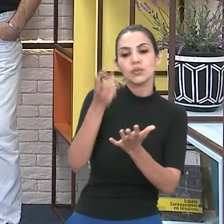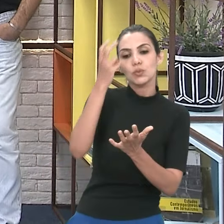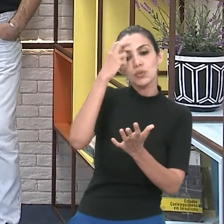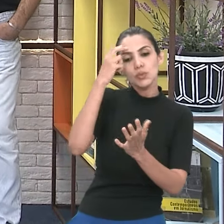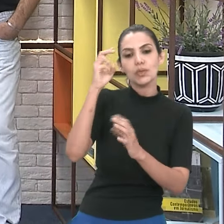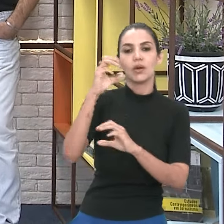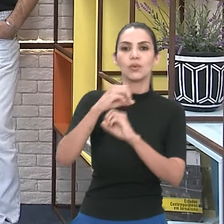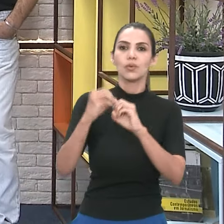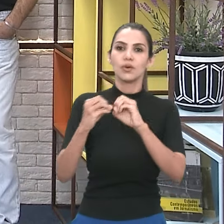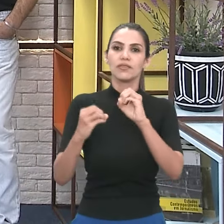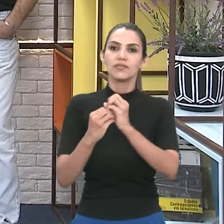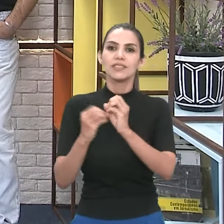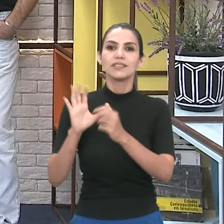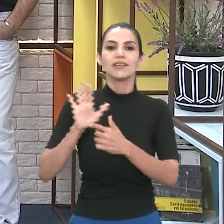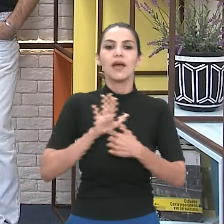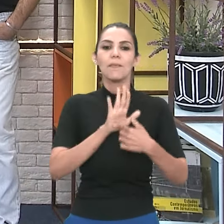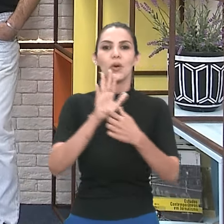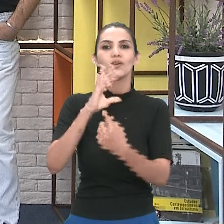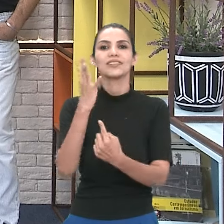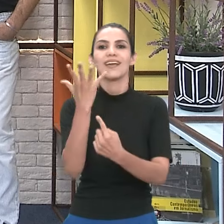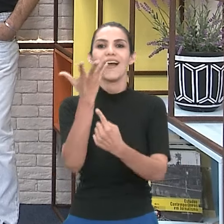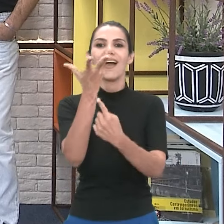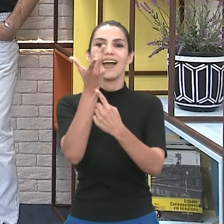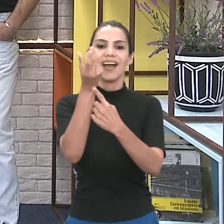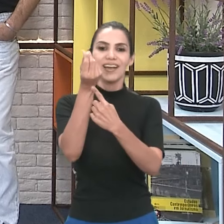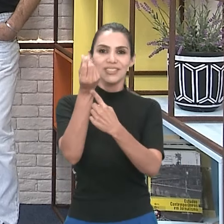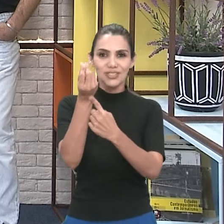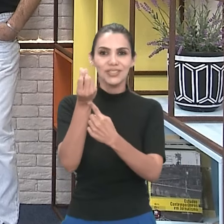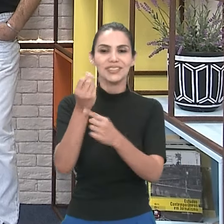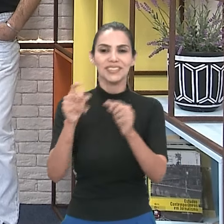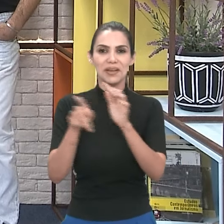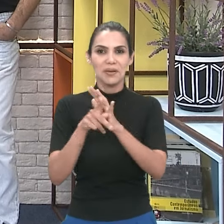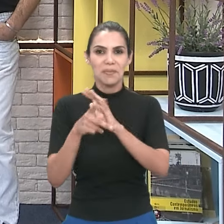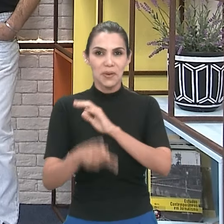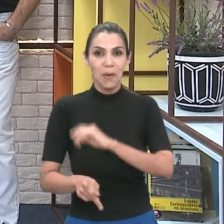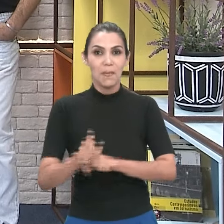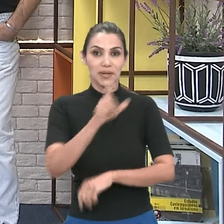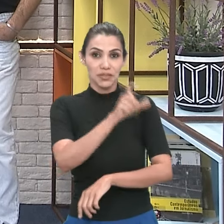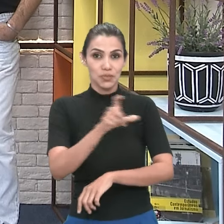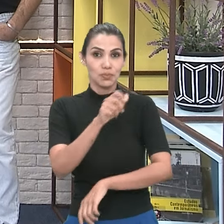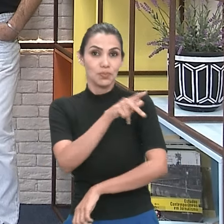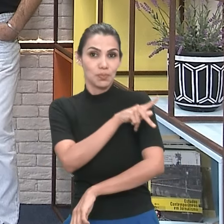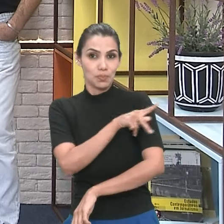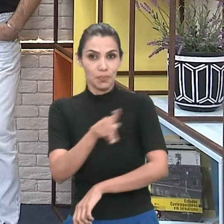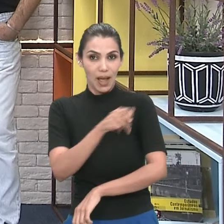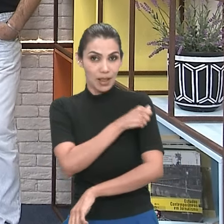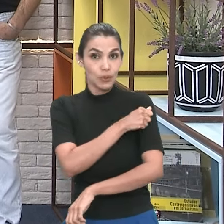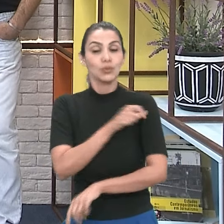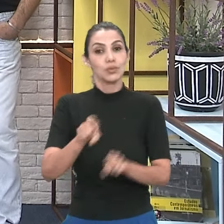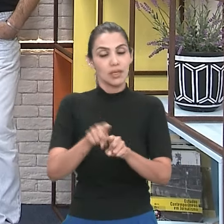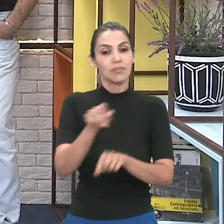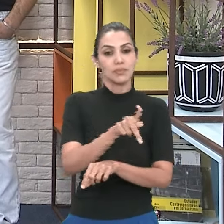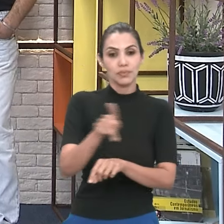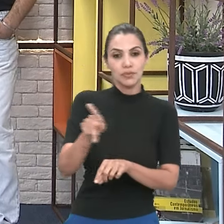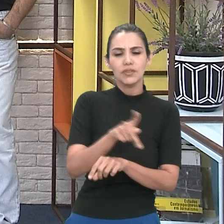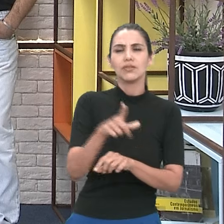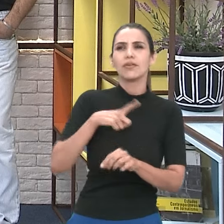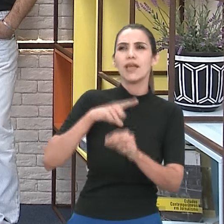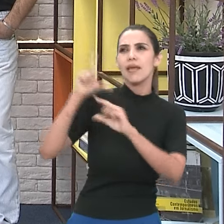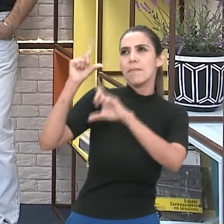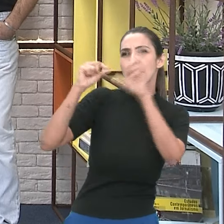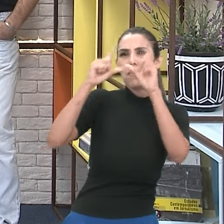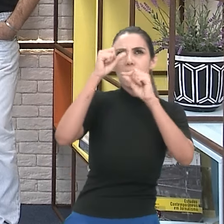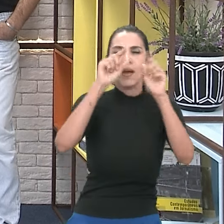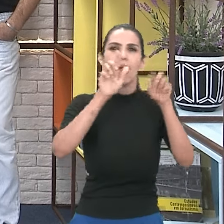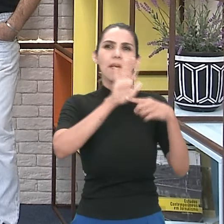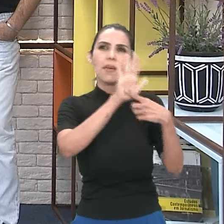que reúne artistas do Centro Cultural e artistas do Centro da UFG. Nele há uma variedade de obras como fotografias, instalações, objetos,